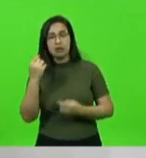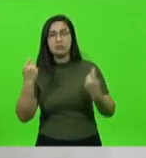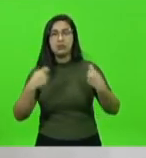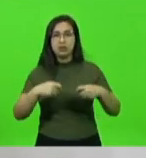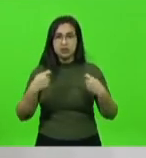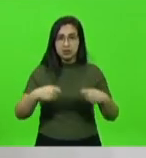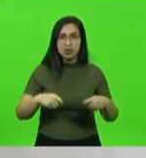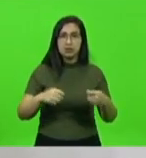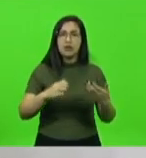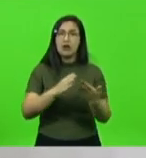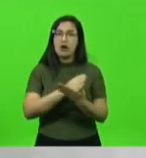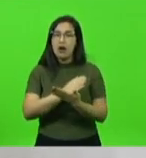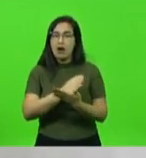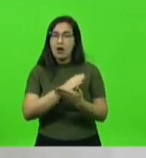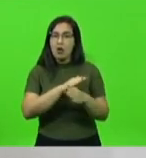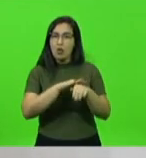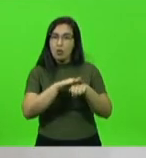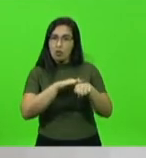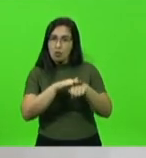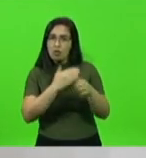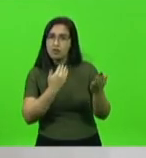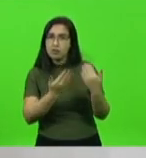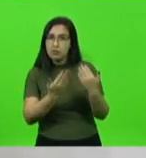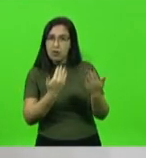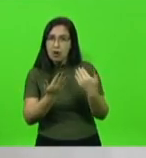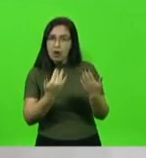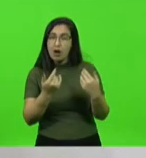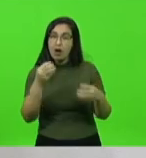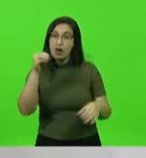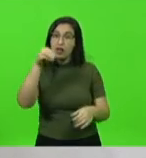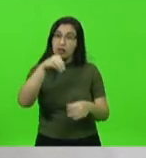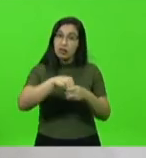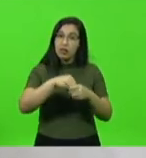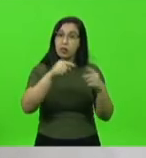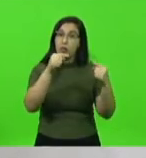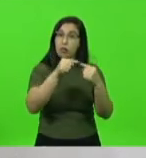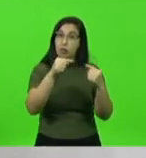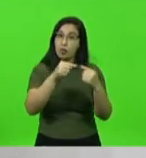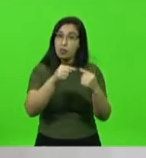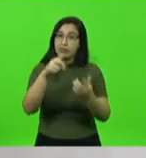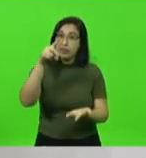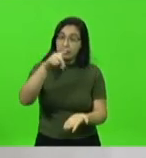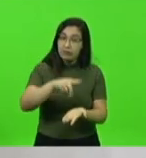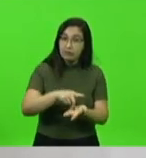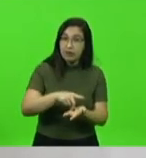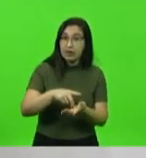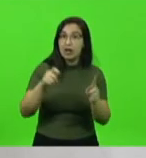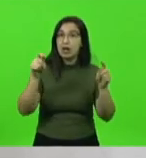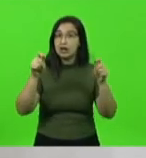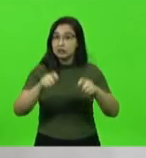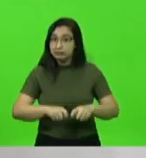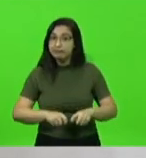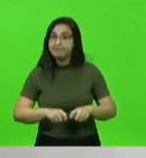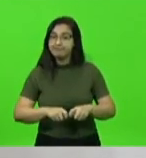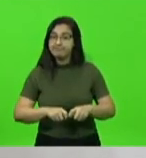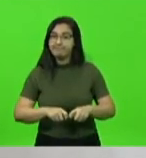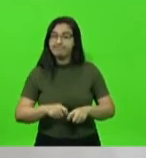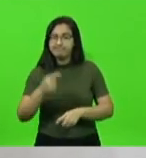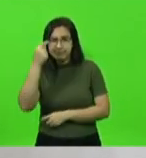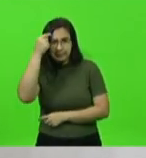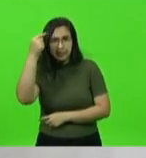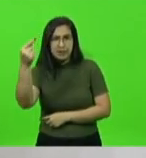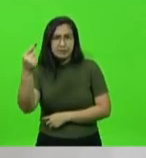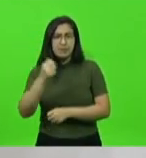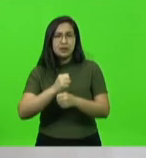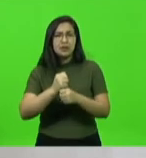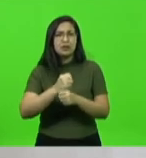ser contínua e dentro da realidade e com inteligência. É importante relembrar que, em